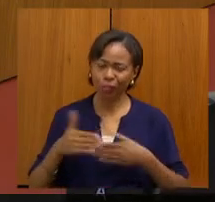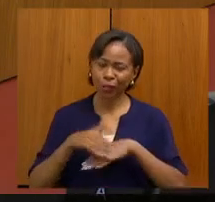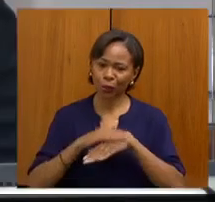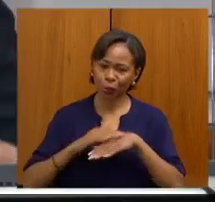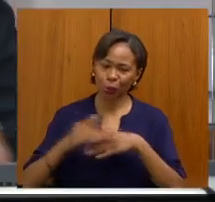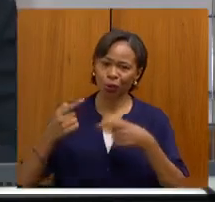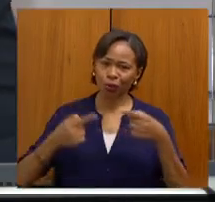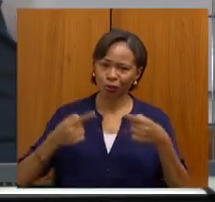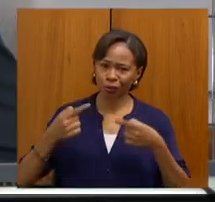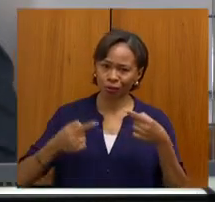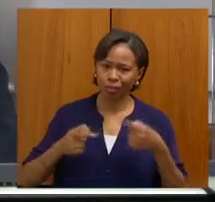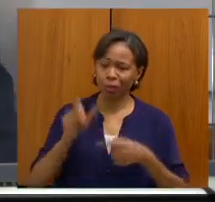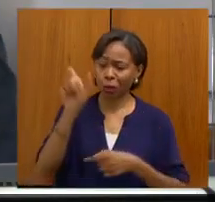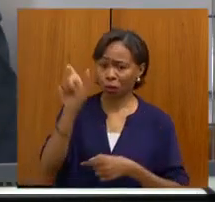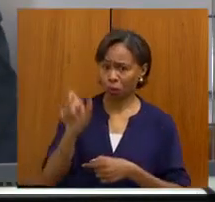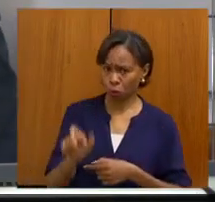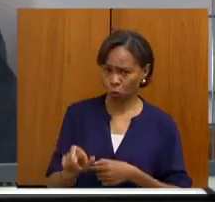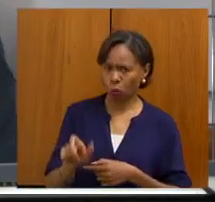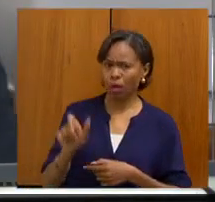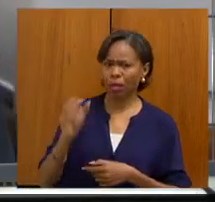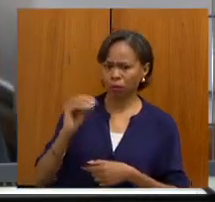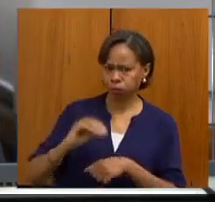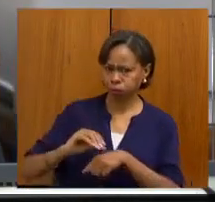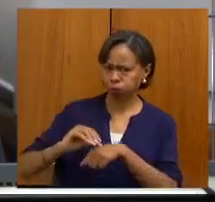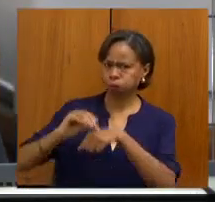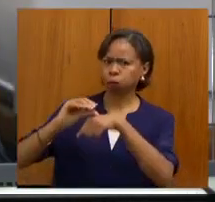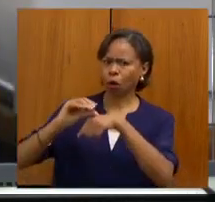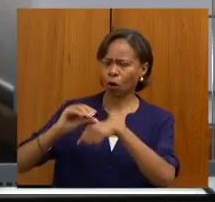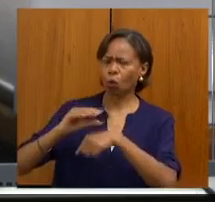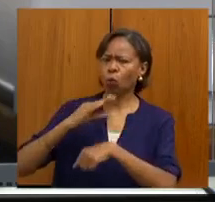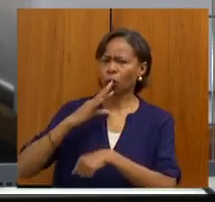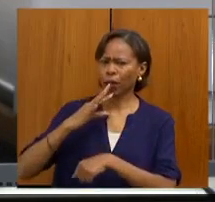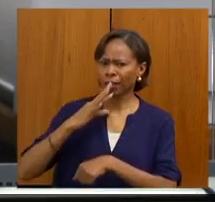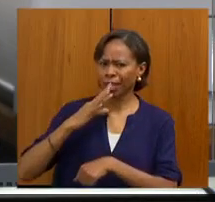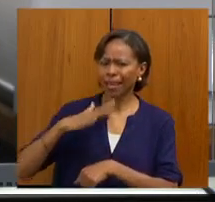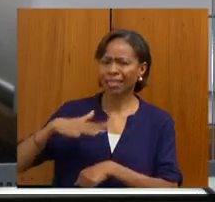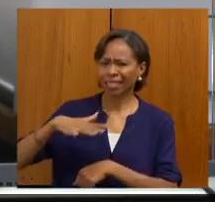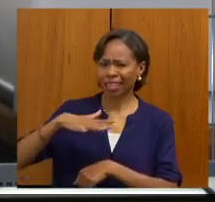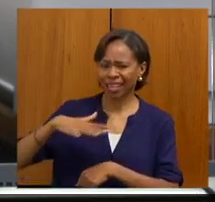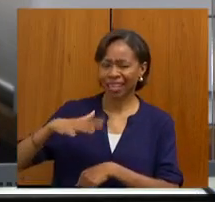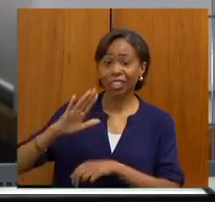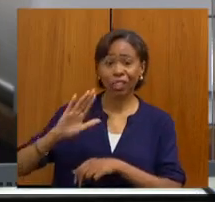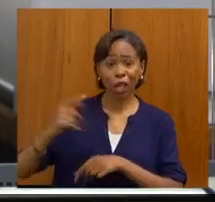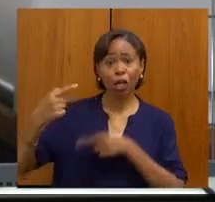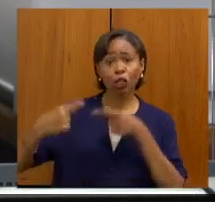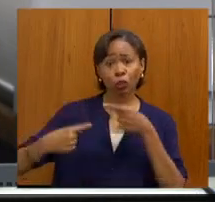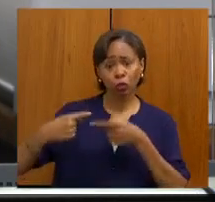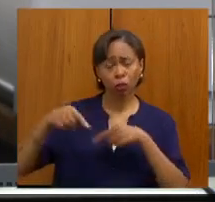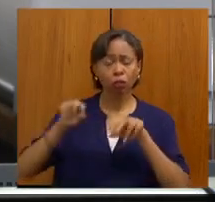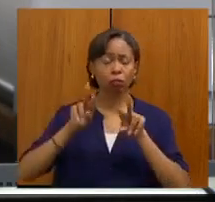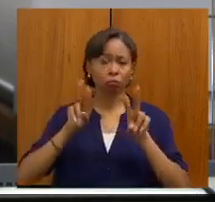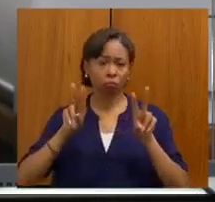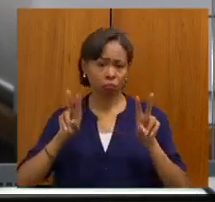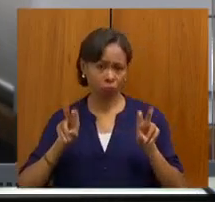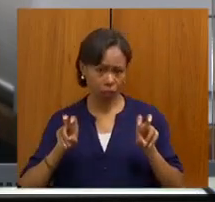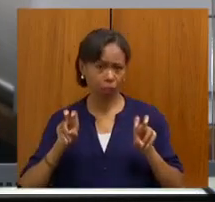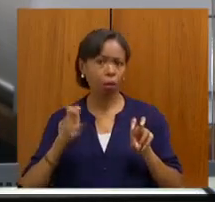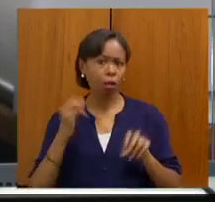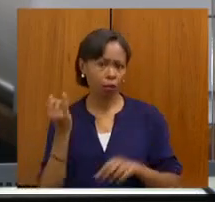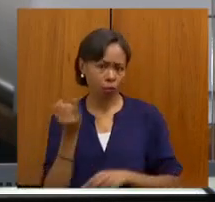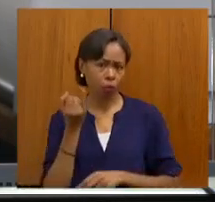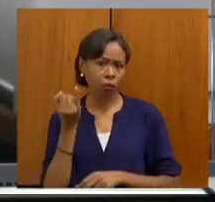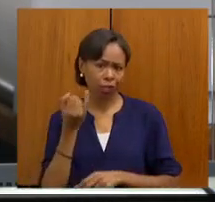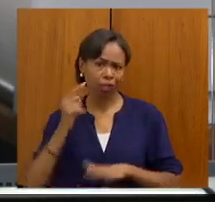o grande entendedor da área, gente já discutiu muito sobre esse tema. Interessante, temos uma assembleia com tema específico, a gente pode